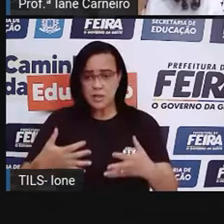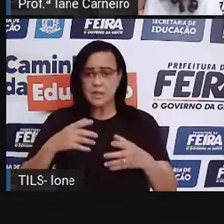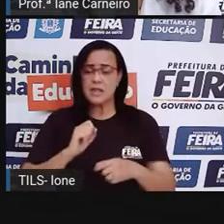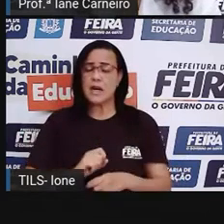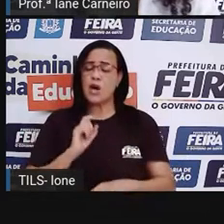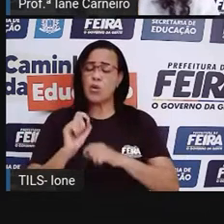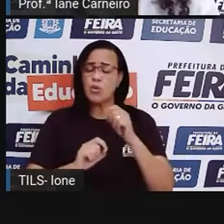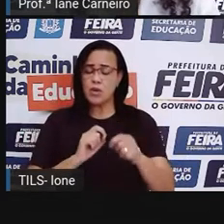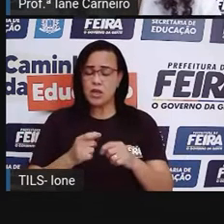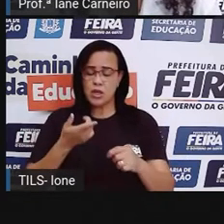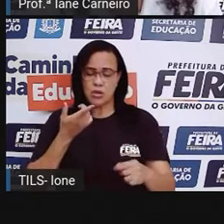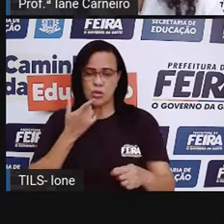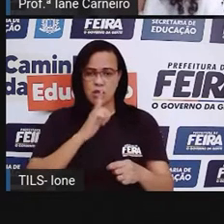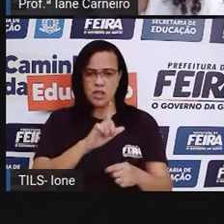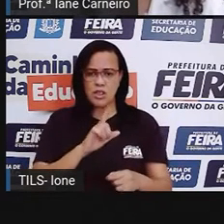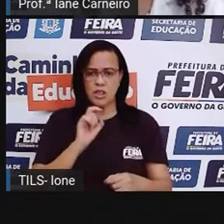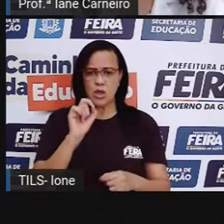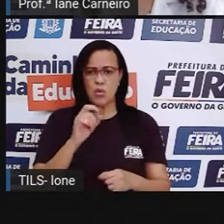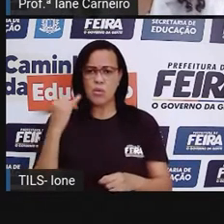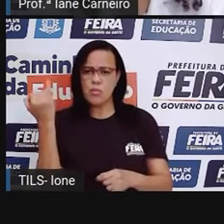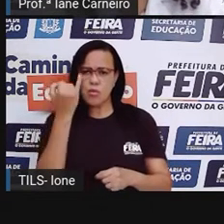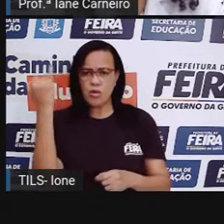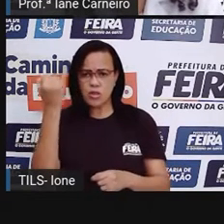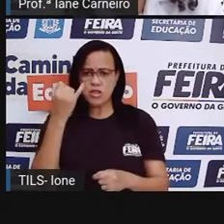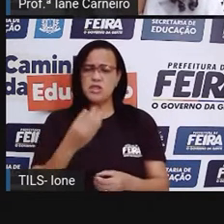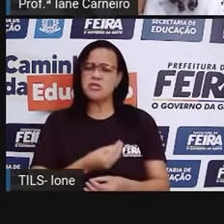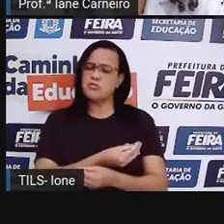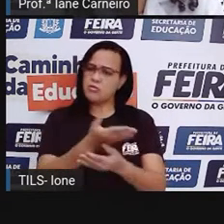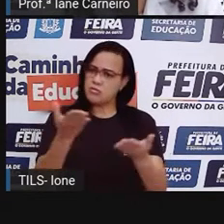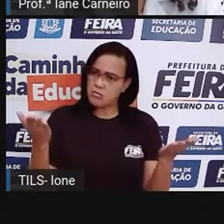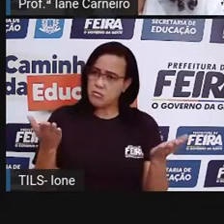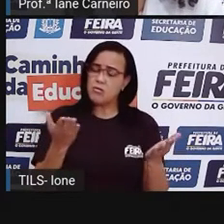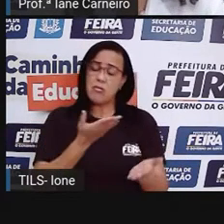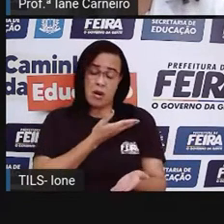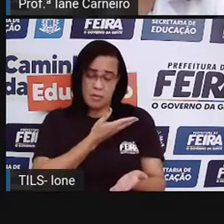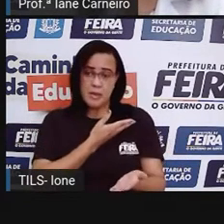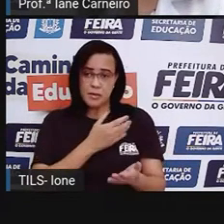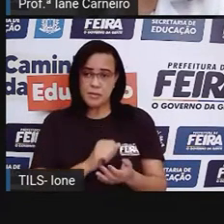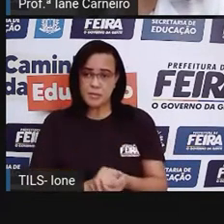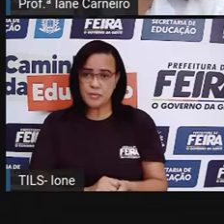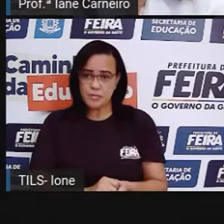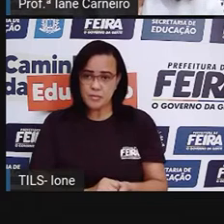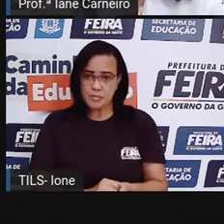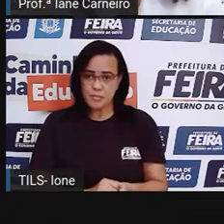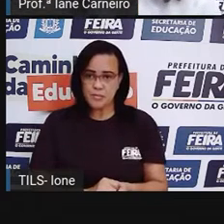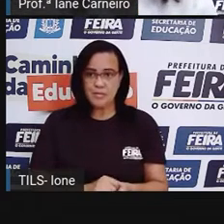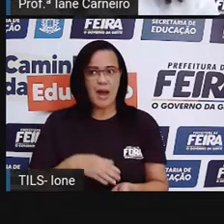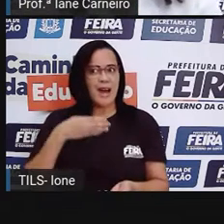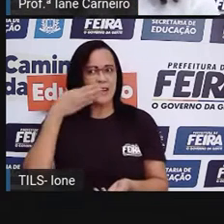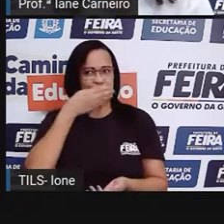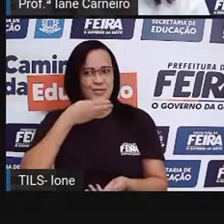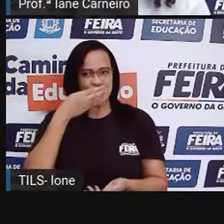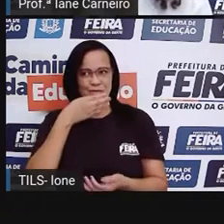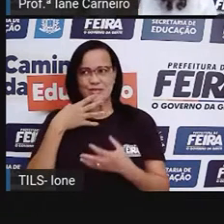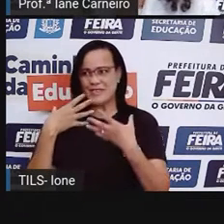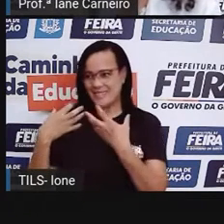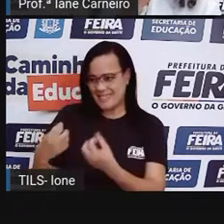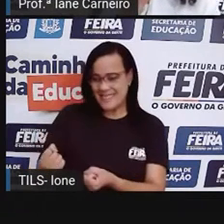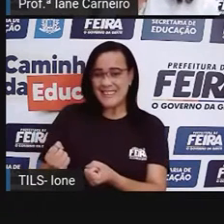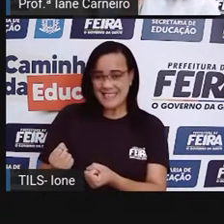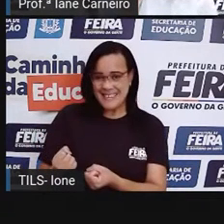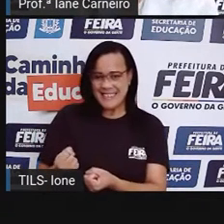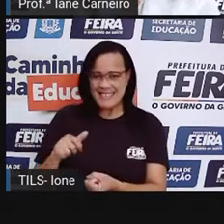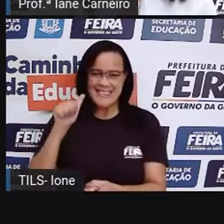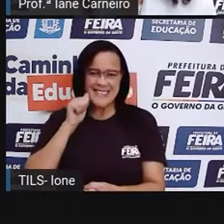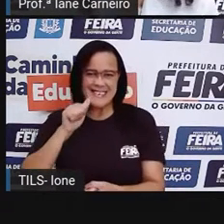coisa muito importante e queria dividir com todos vocês. Se for doce, eu aceito! Ó, gritou